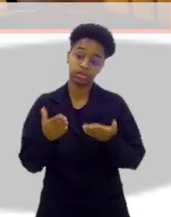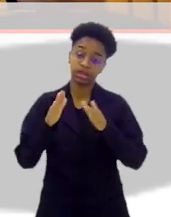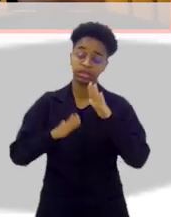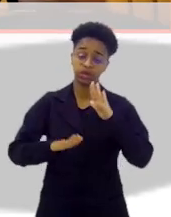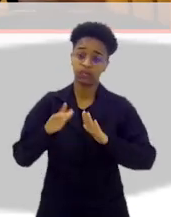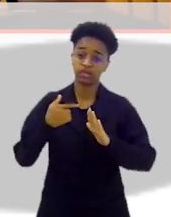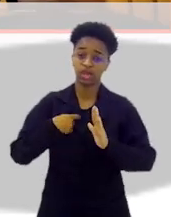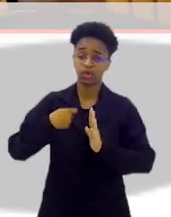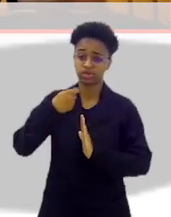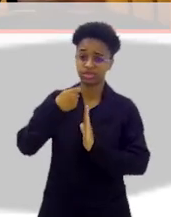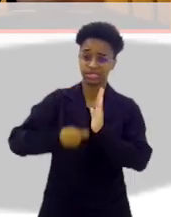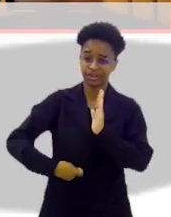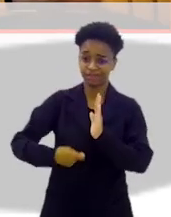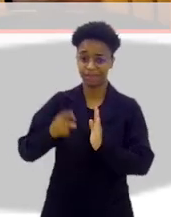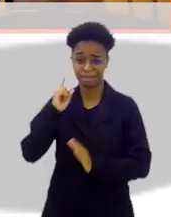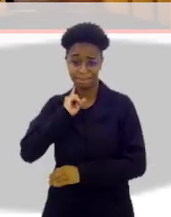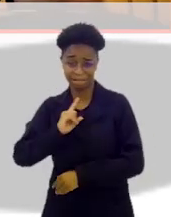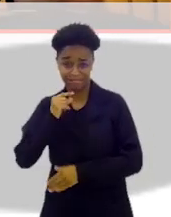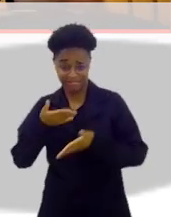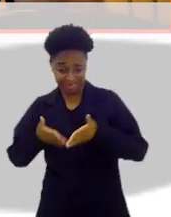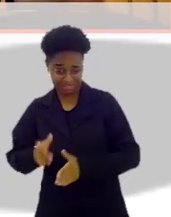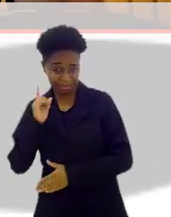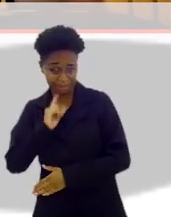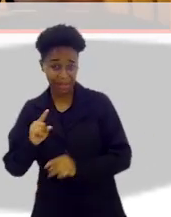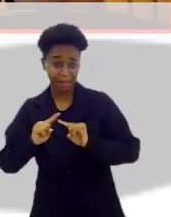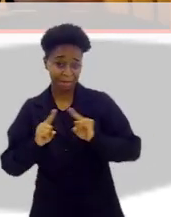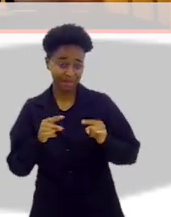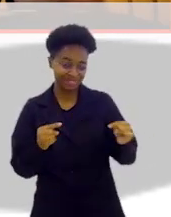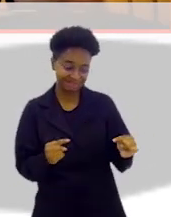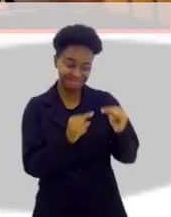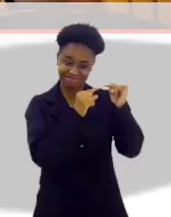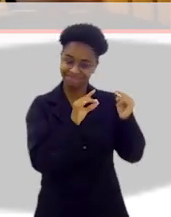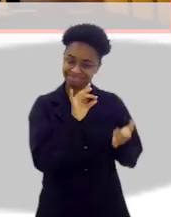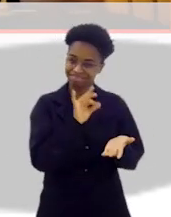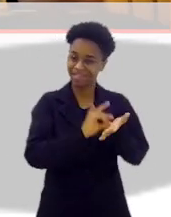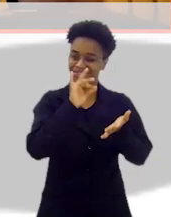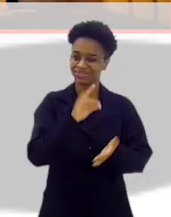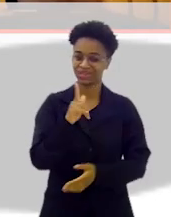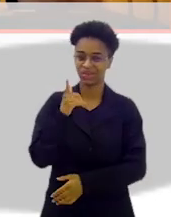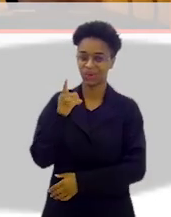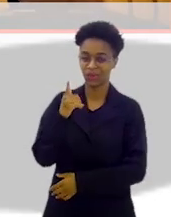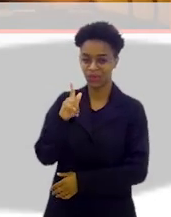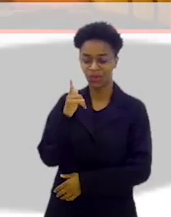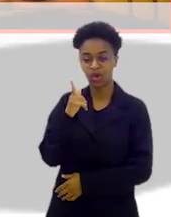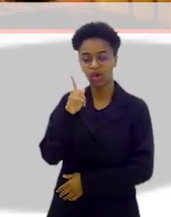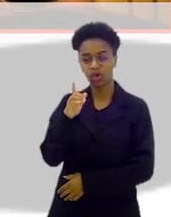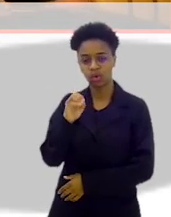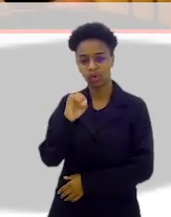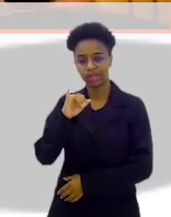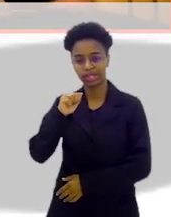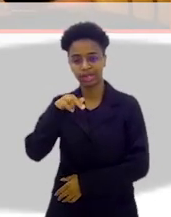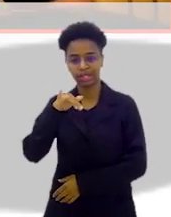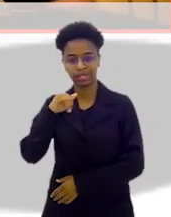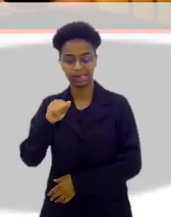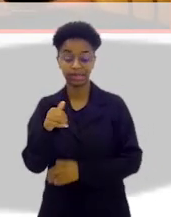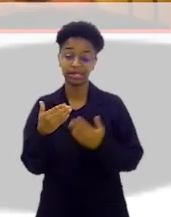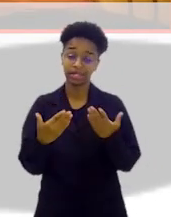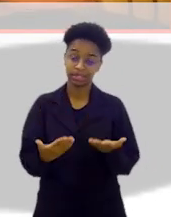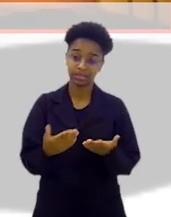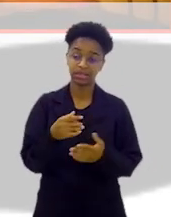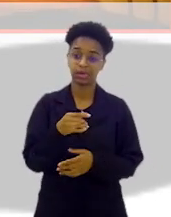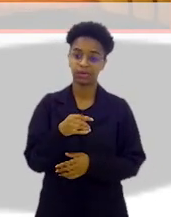Talvez eu seja o escritor mineiro mais goiano que existe. Então, isso é uma coisa... Então, essa